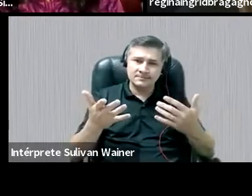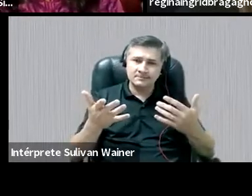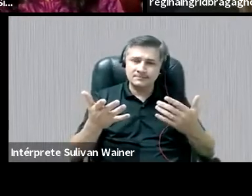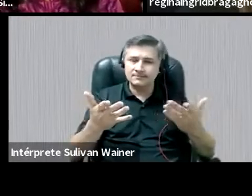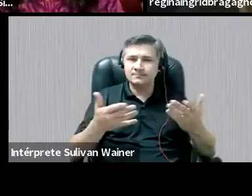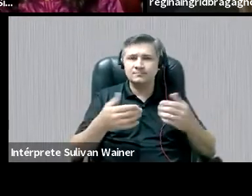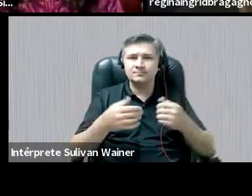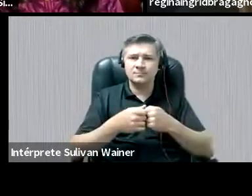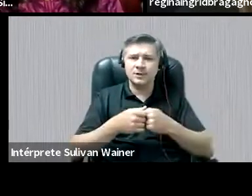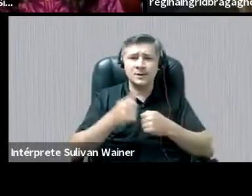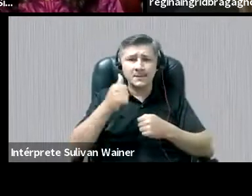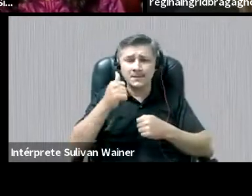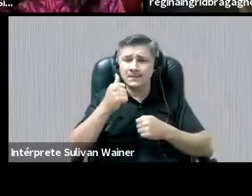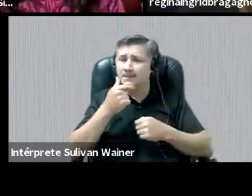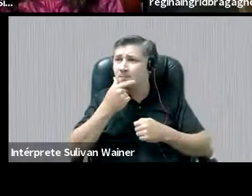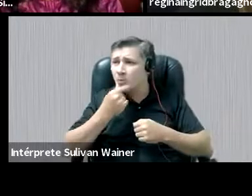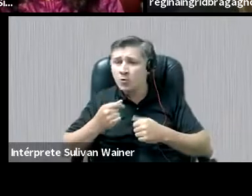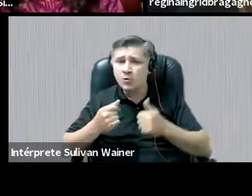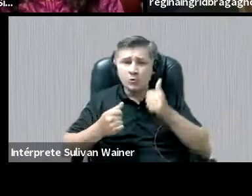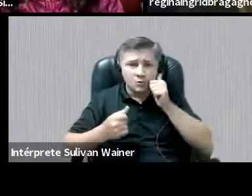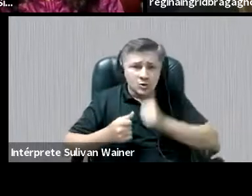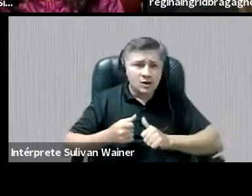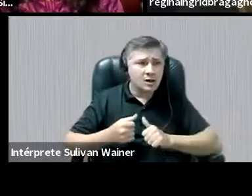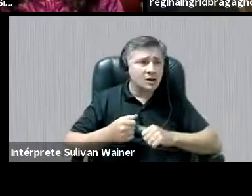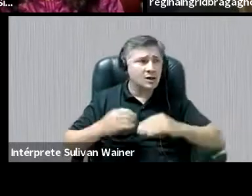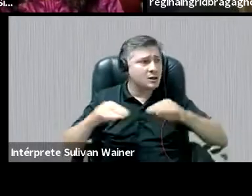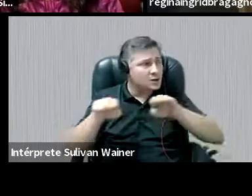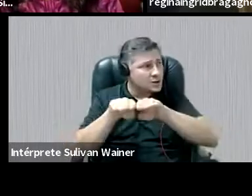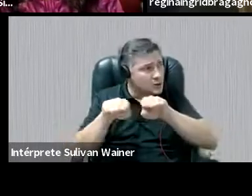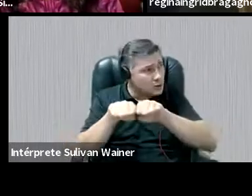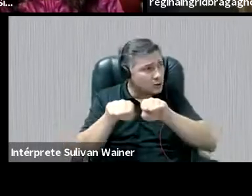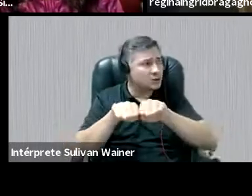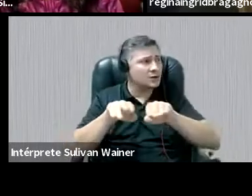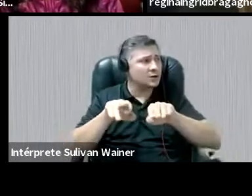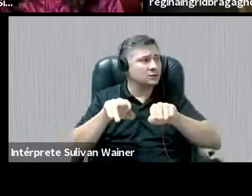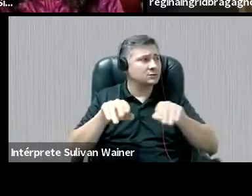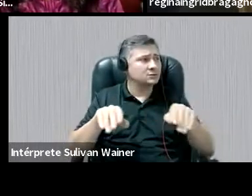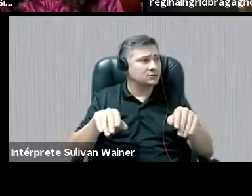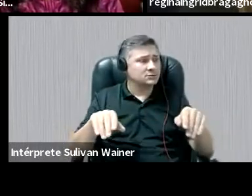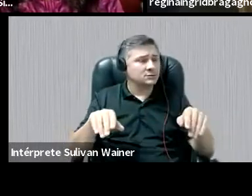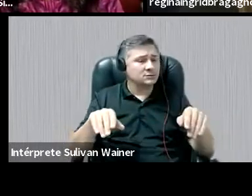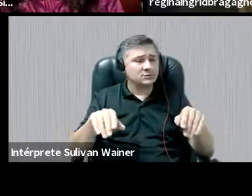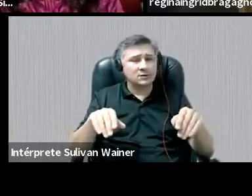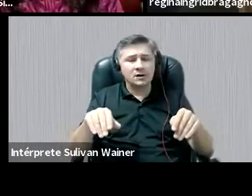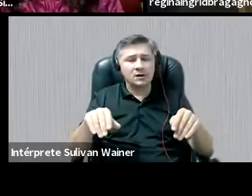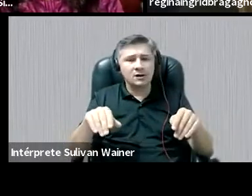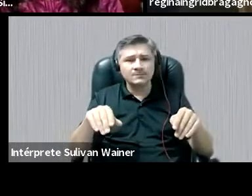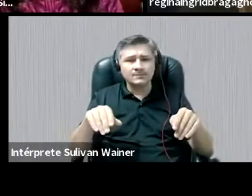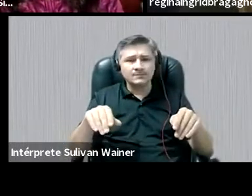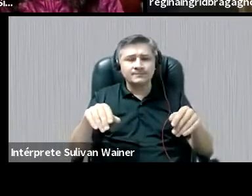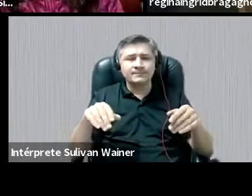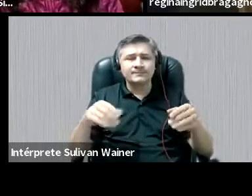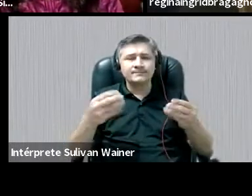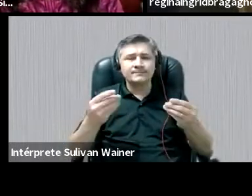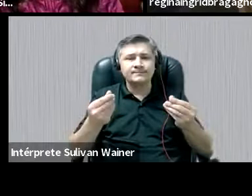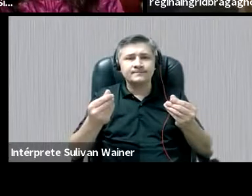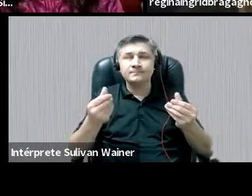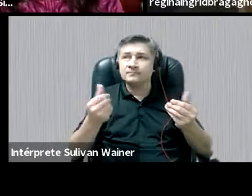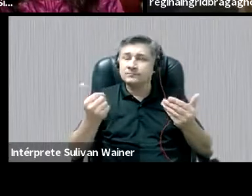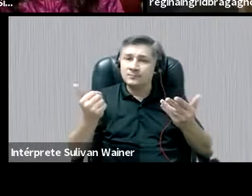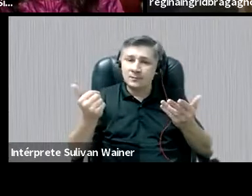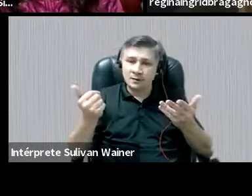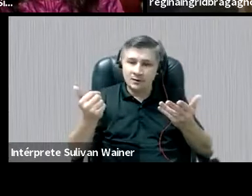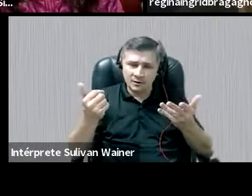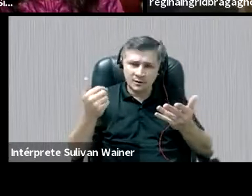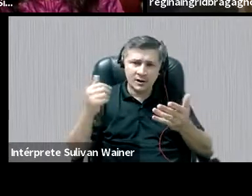né? Para meninos, meninas, a noção de igualdade é fundamental, né? Essa igualdade que vem, né? Lá da